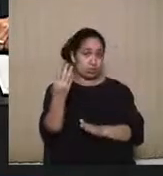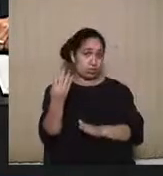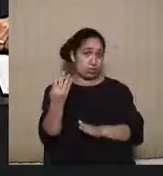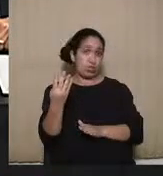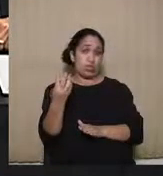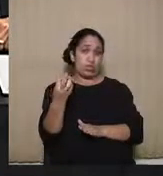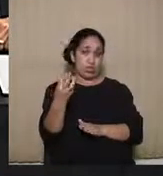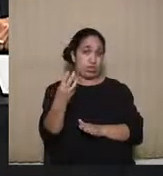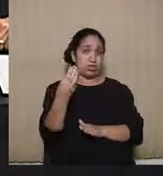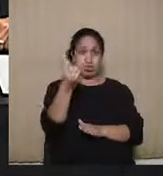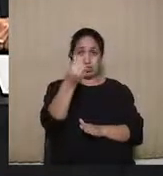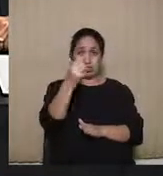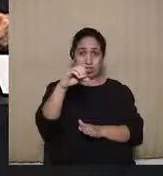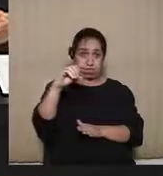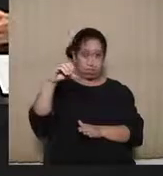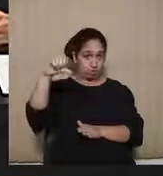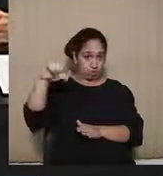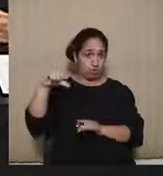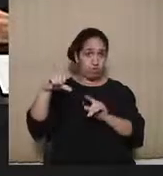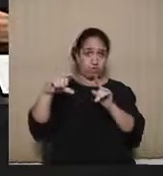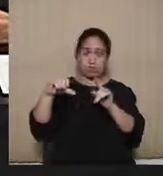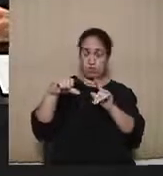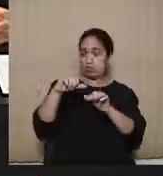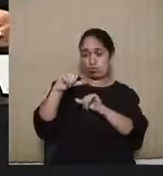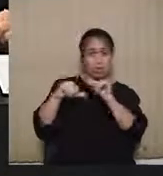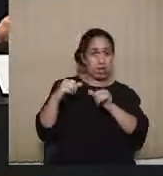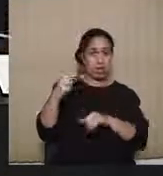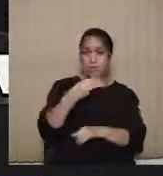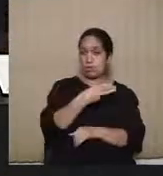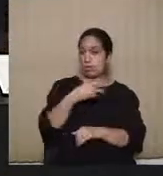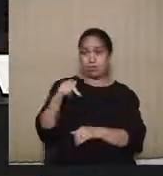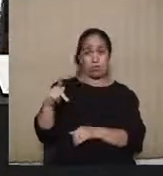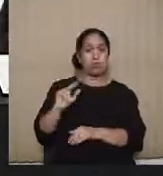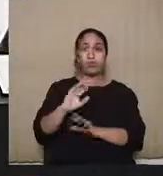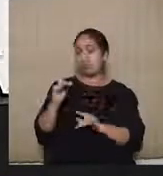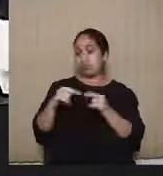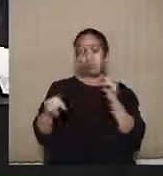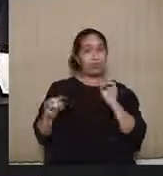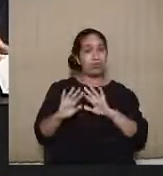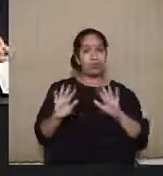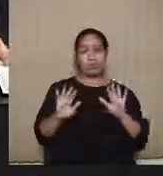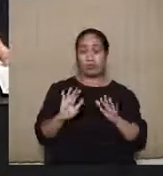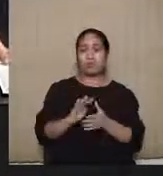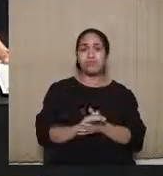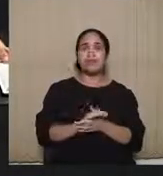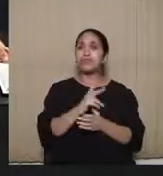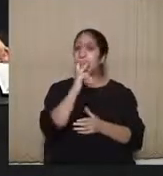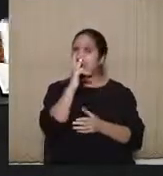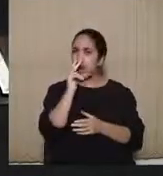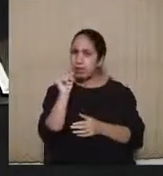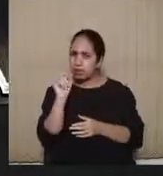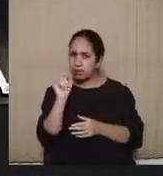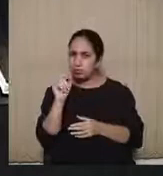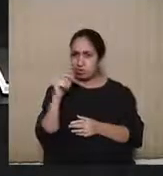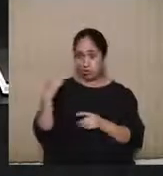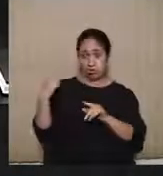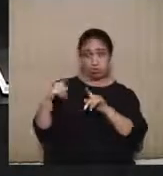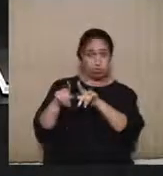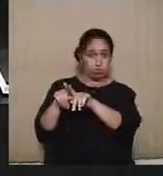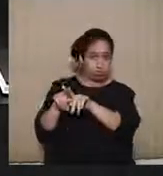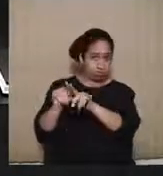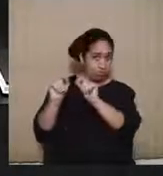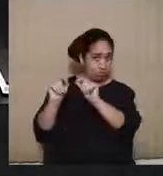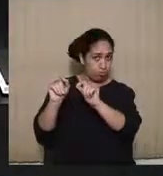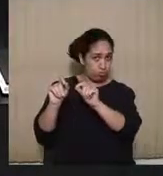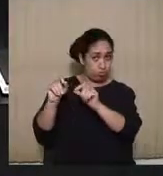para falar que a súmula 11 não vai se aplicar ao Ministério Público. E daí, me parece que casado também com a ideia que está